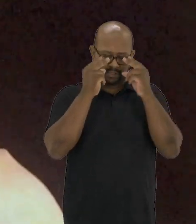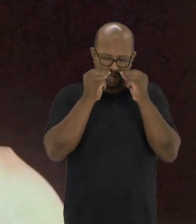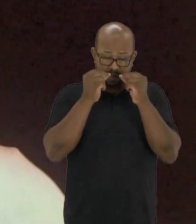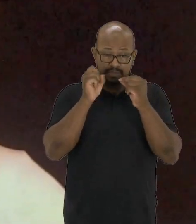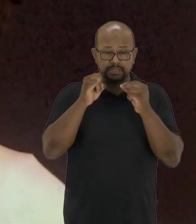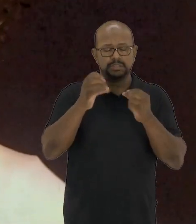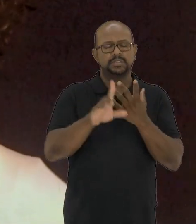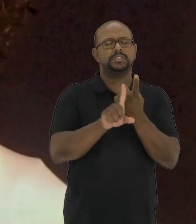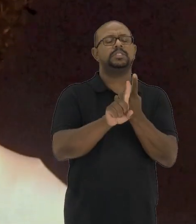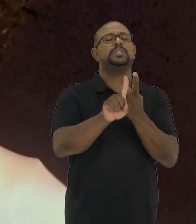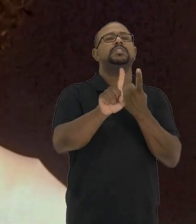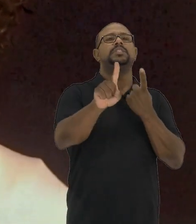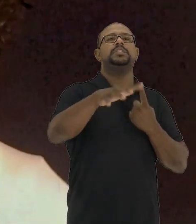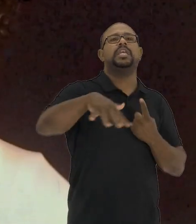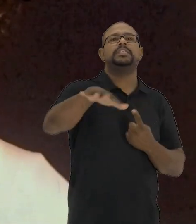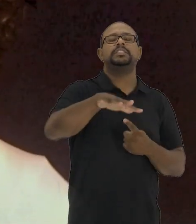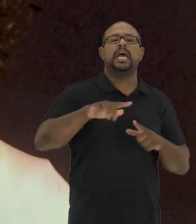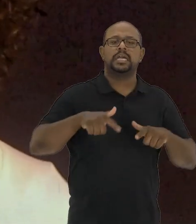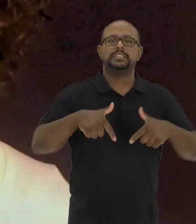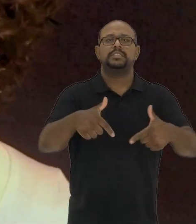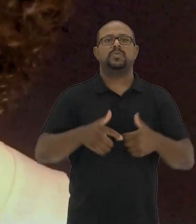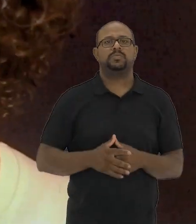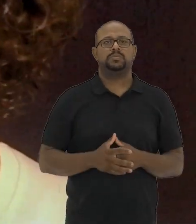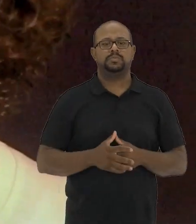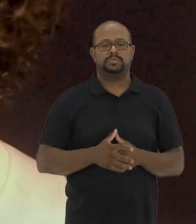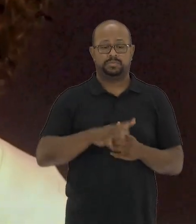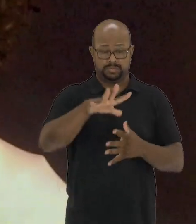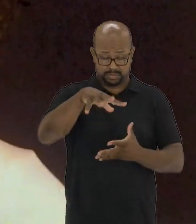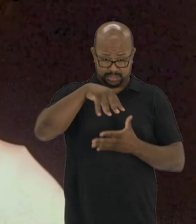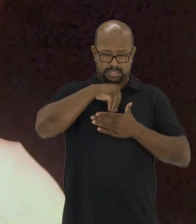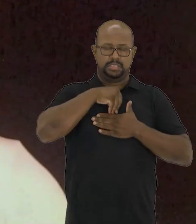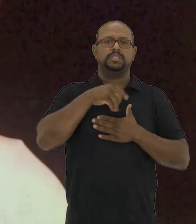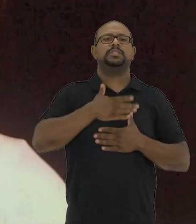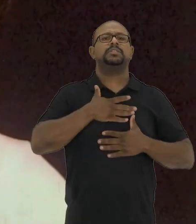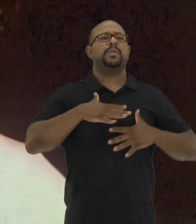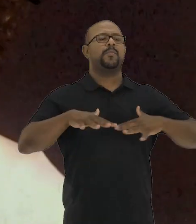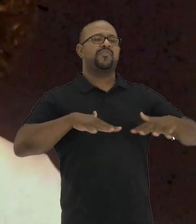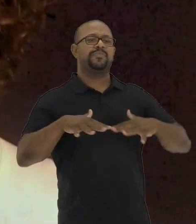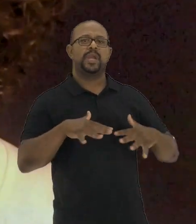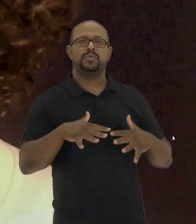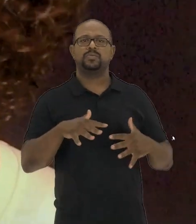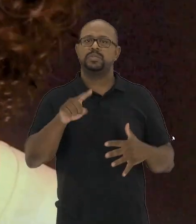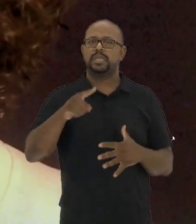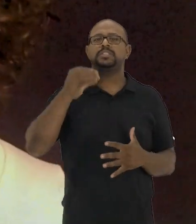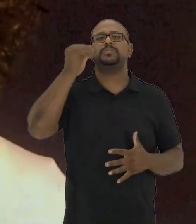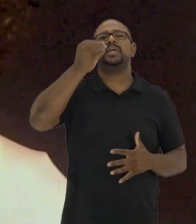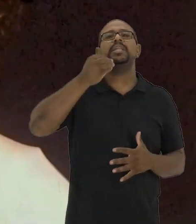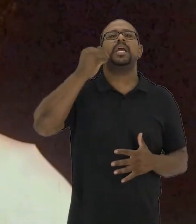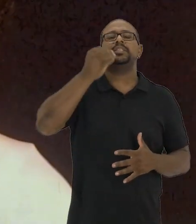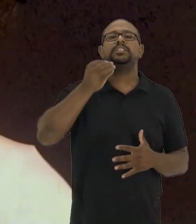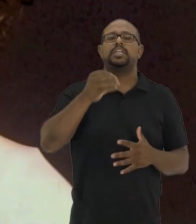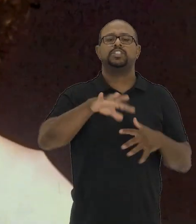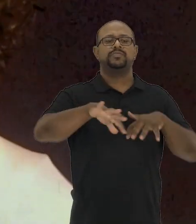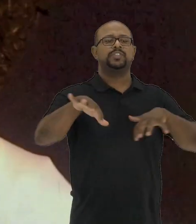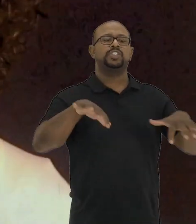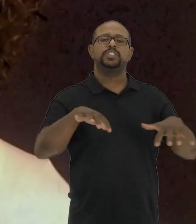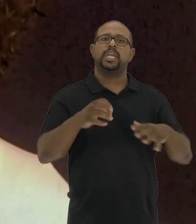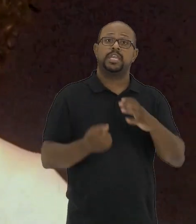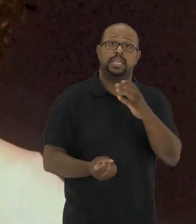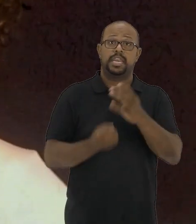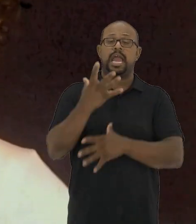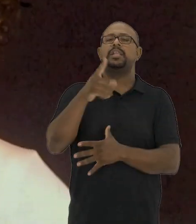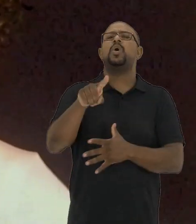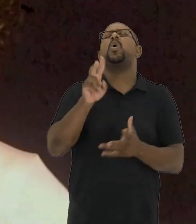Continuem de olhos fechados e se distanciem dessa ação. Internalizem esse movimento e essa